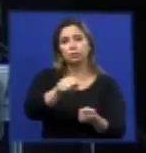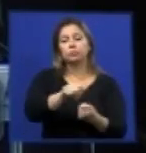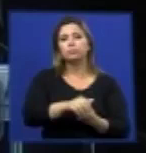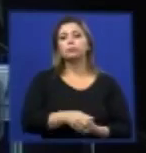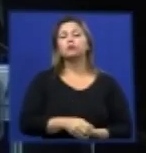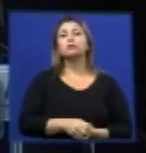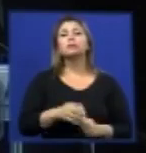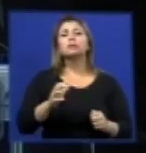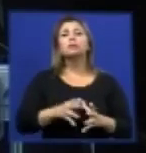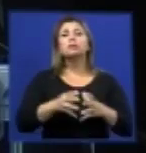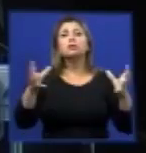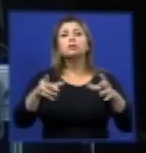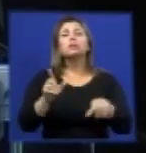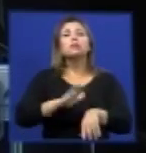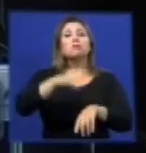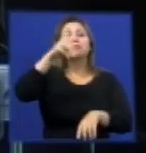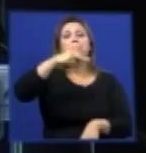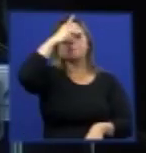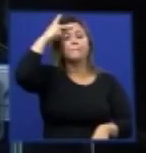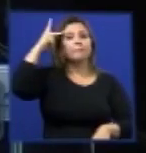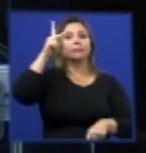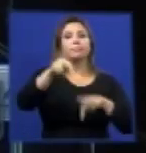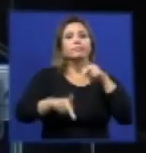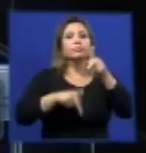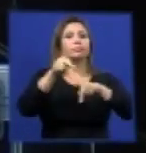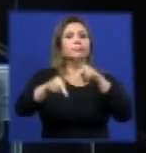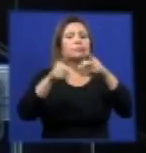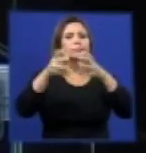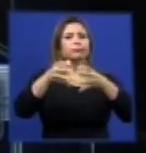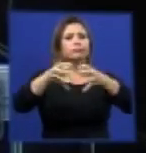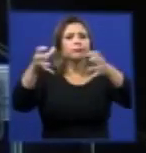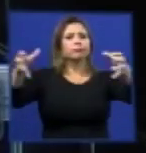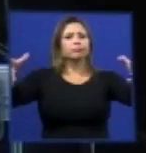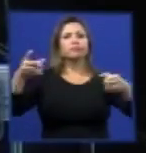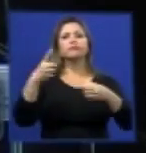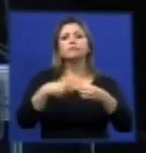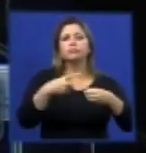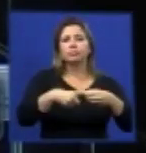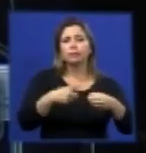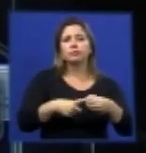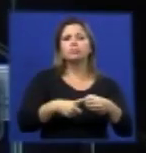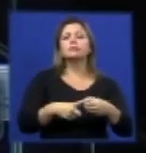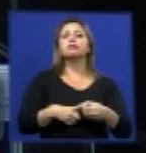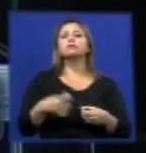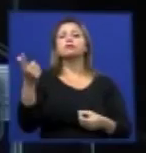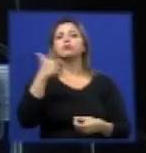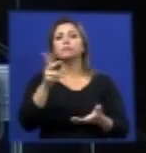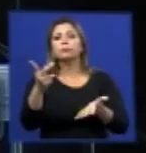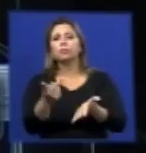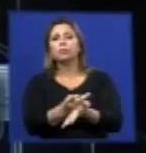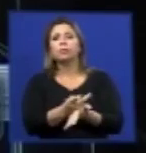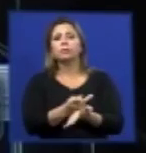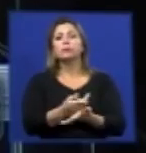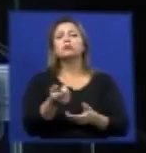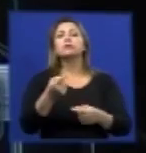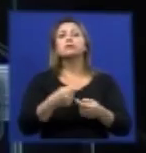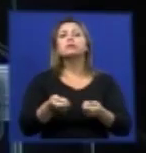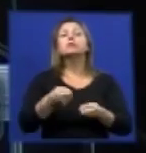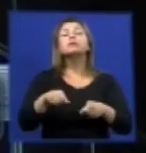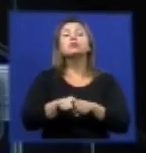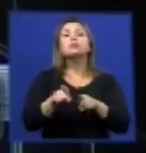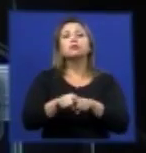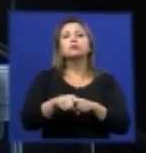o aumento da densidade populacional nas áreas urbanas isso propicia uma maior interação entre o